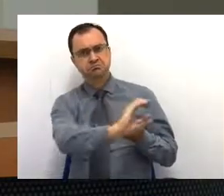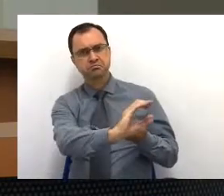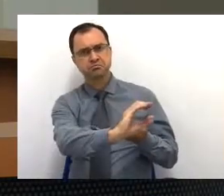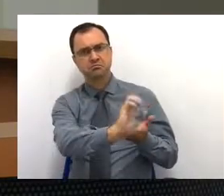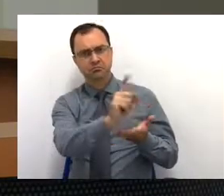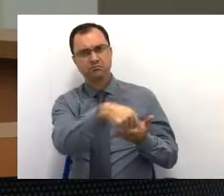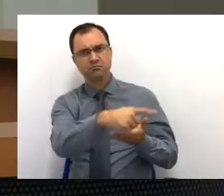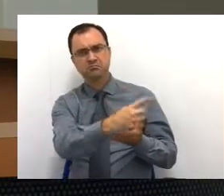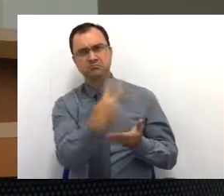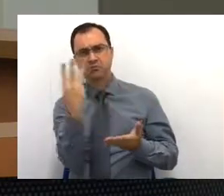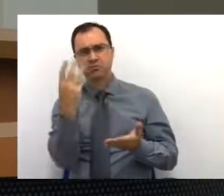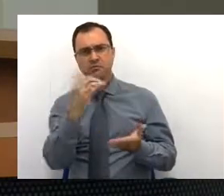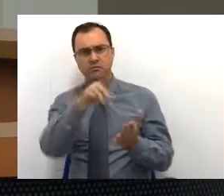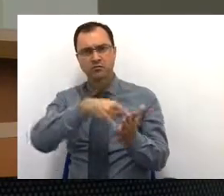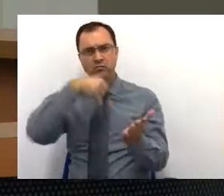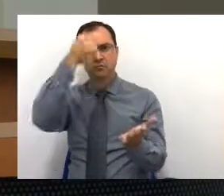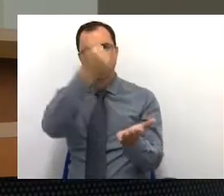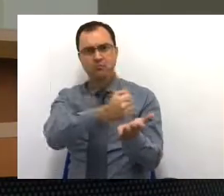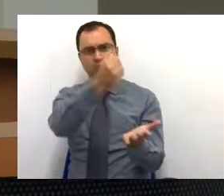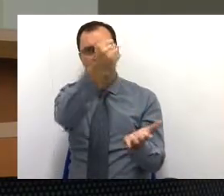3 contratos aqui.